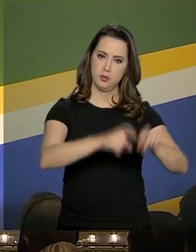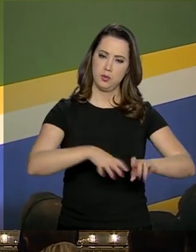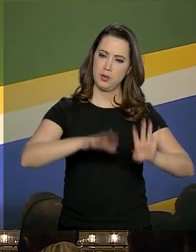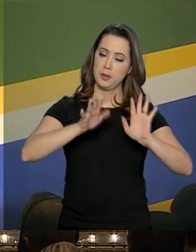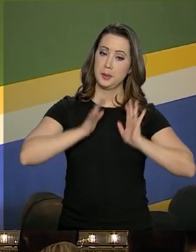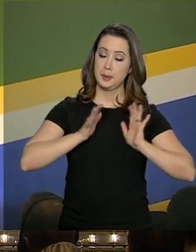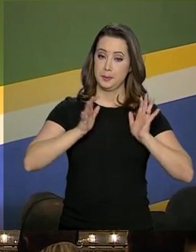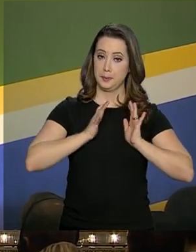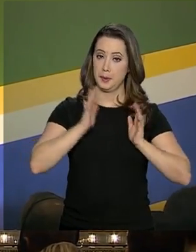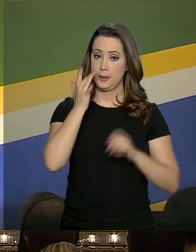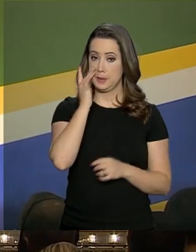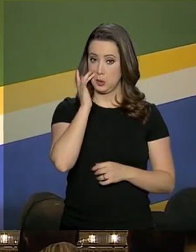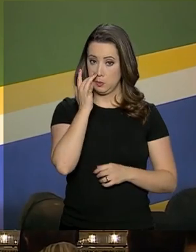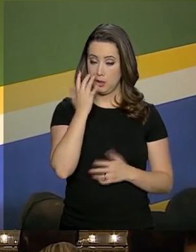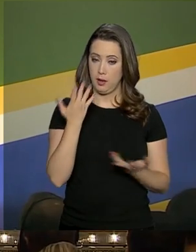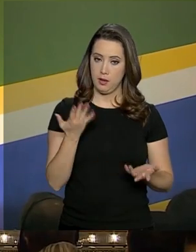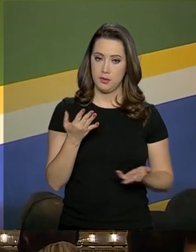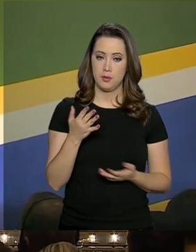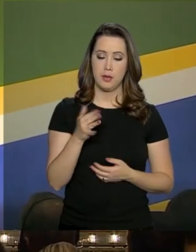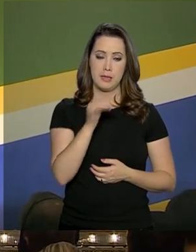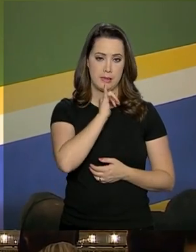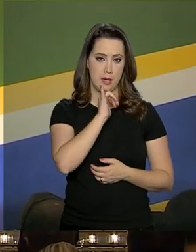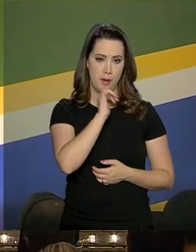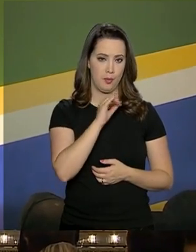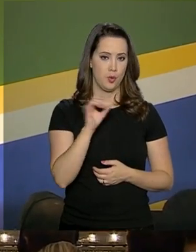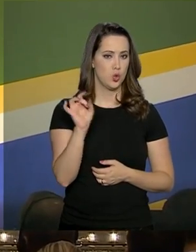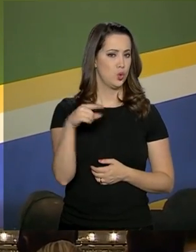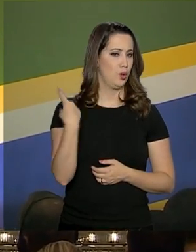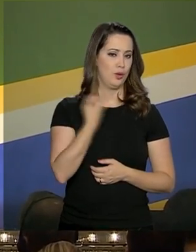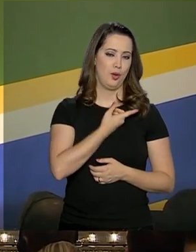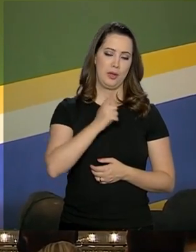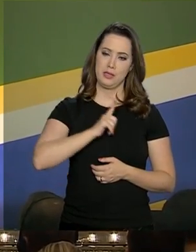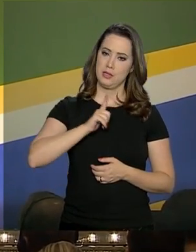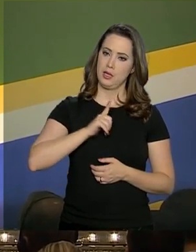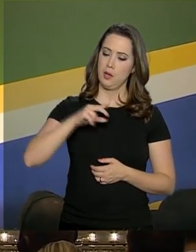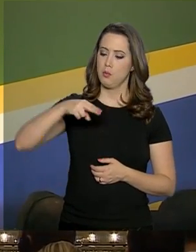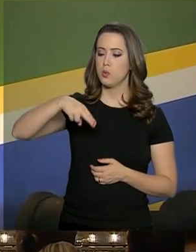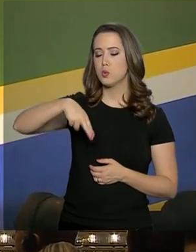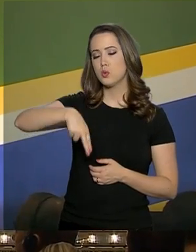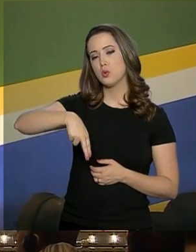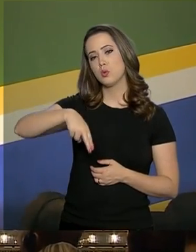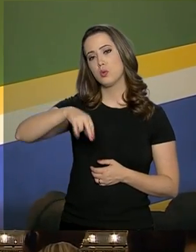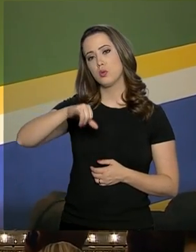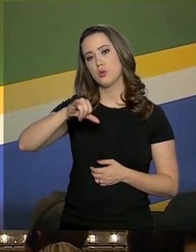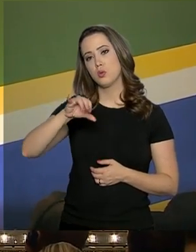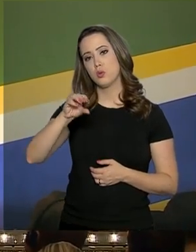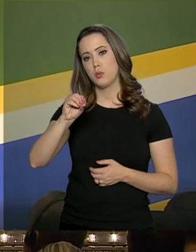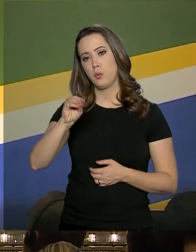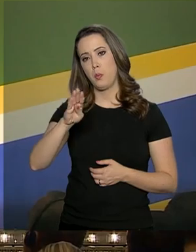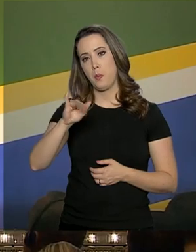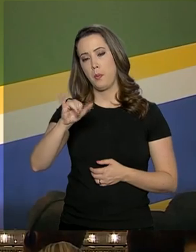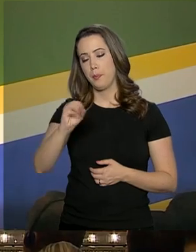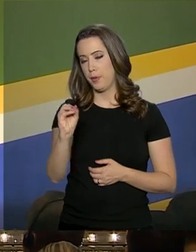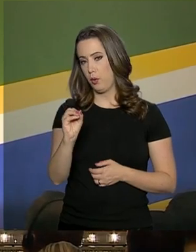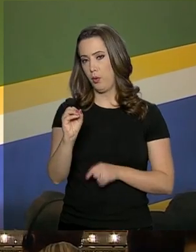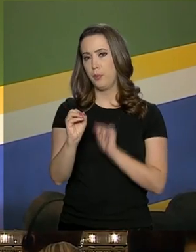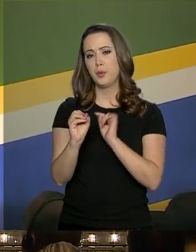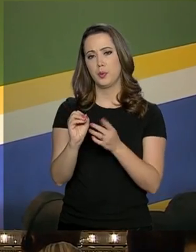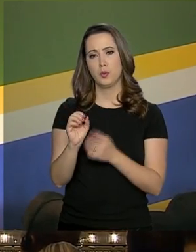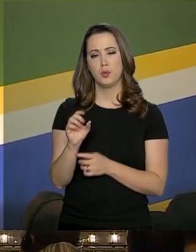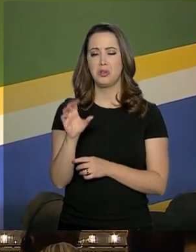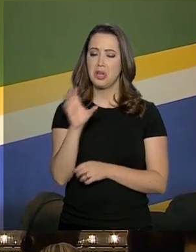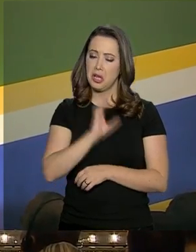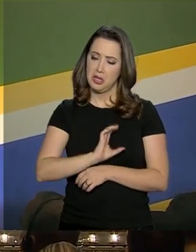como, por exemplo, só nós temos o nióbio, o Canadá tem um pouquinho. Vamos participar juntos